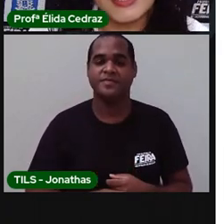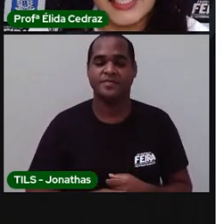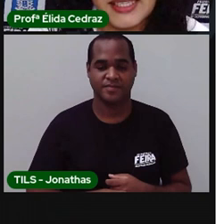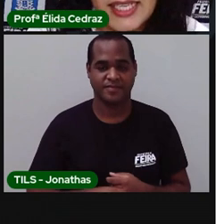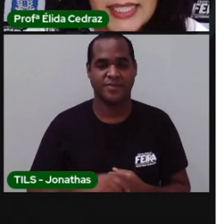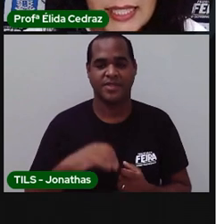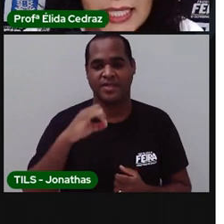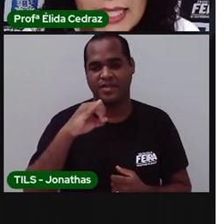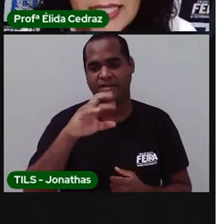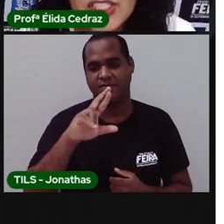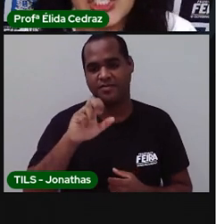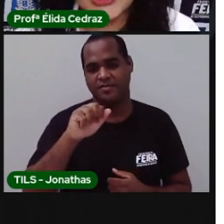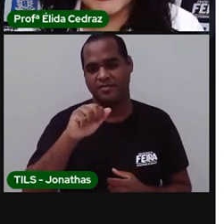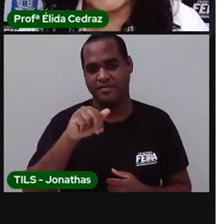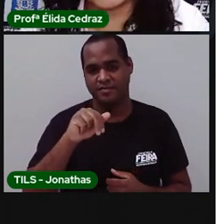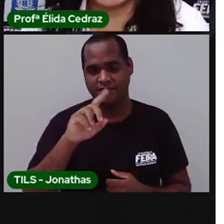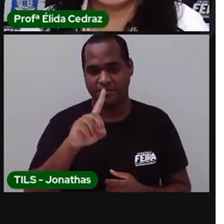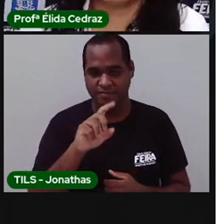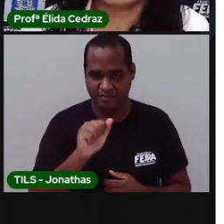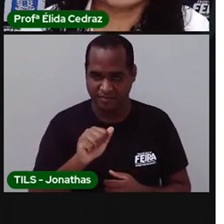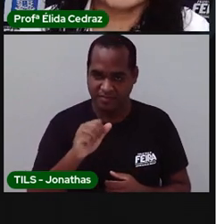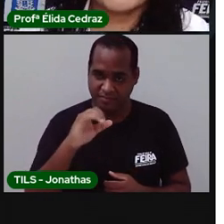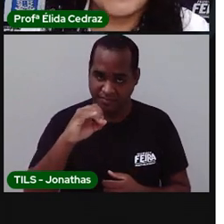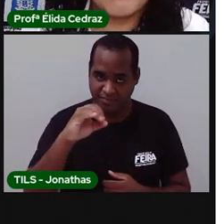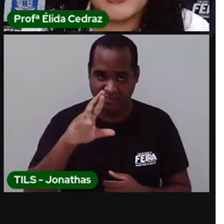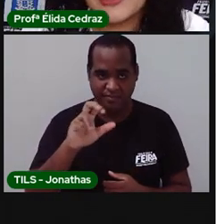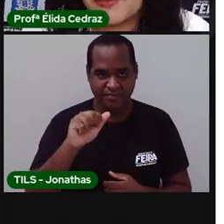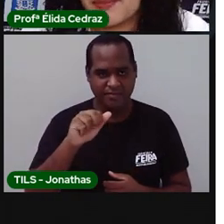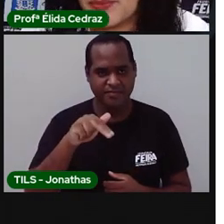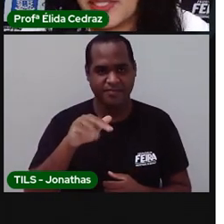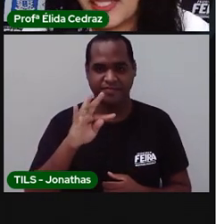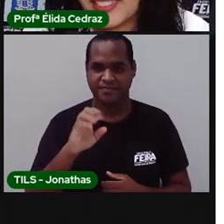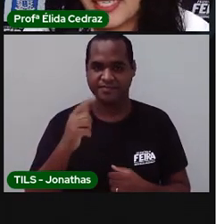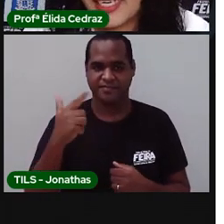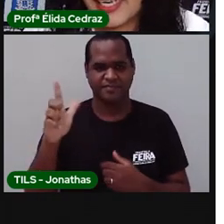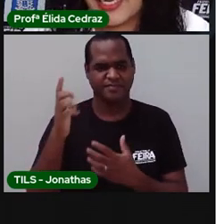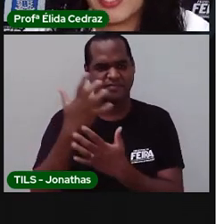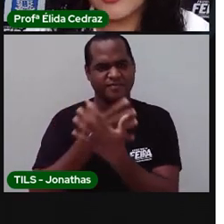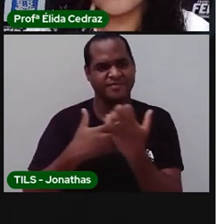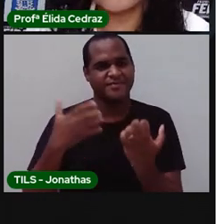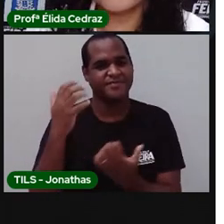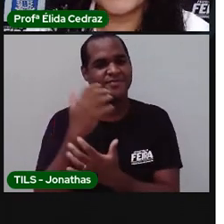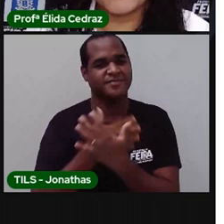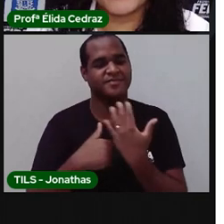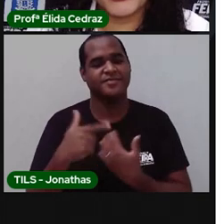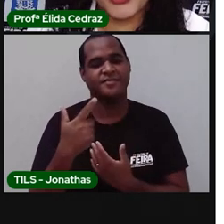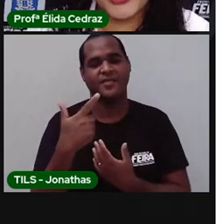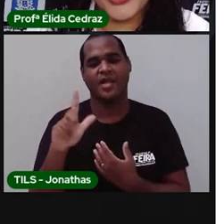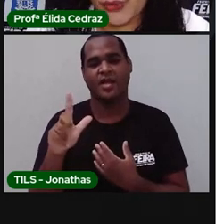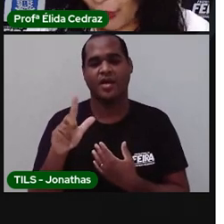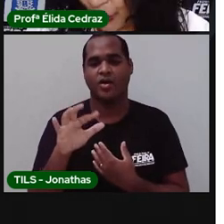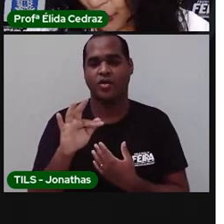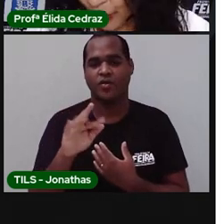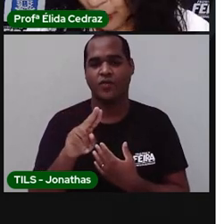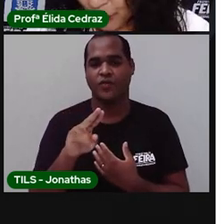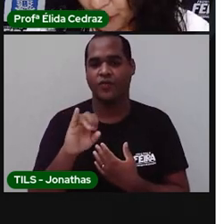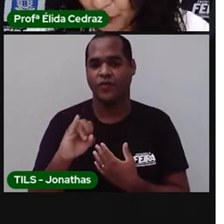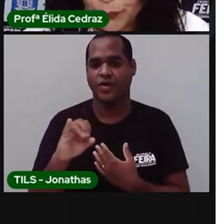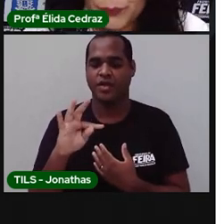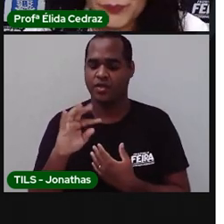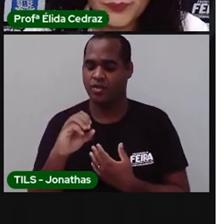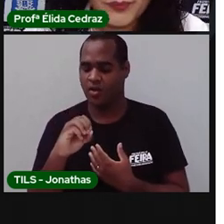Ciranda, cirandinha. Próxima música será? Fui ao Tororó.